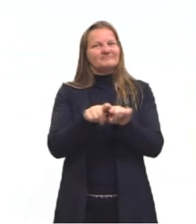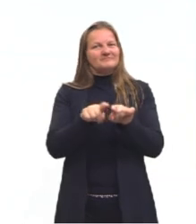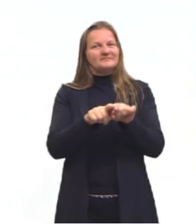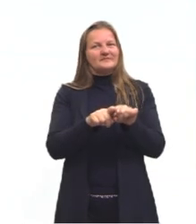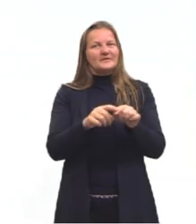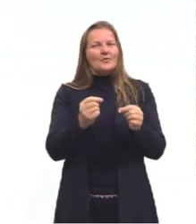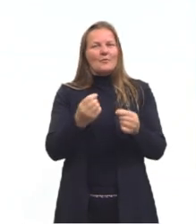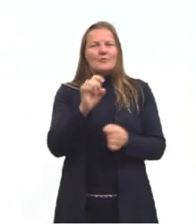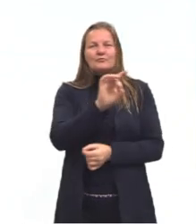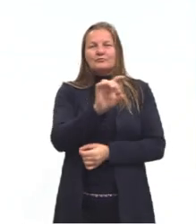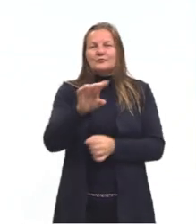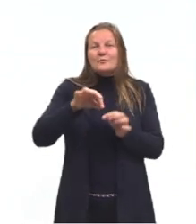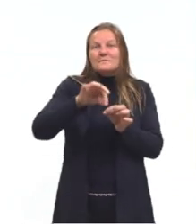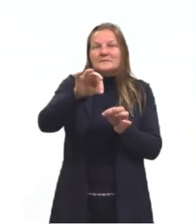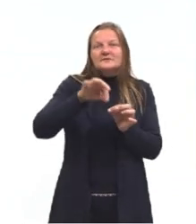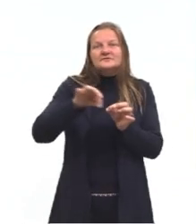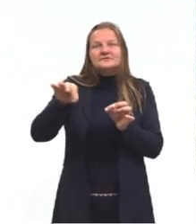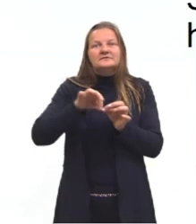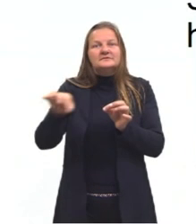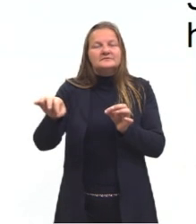das unidades de medida.